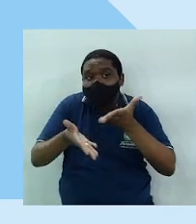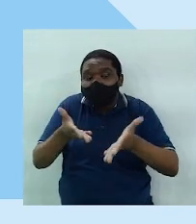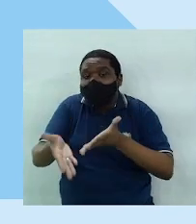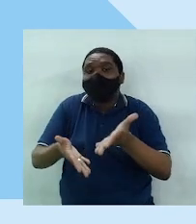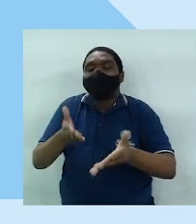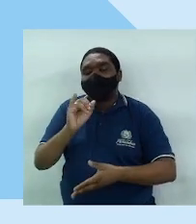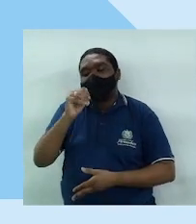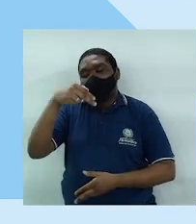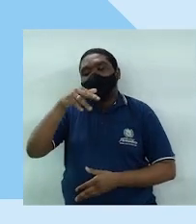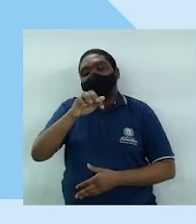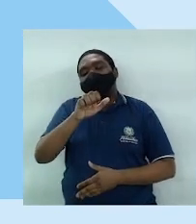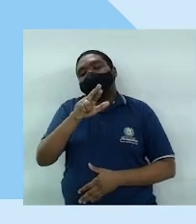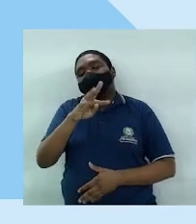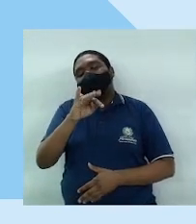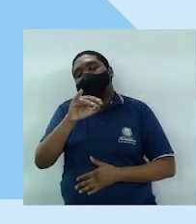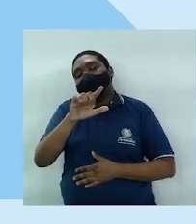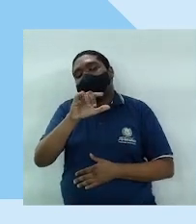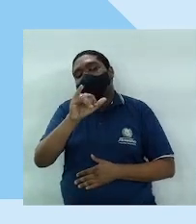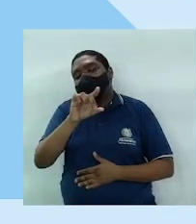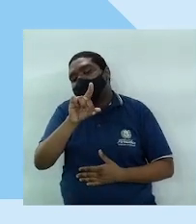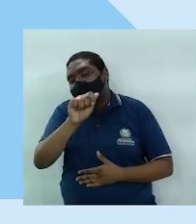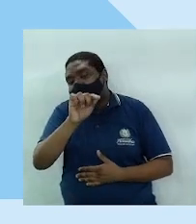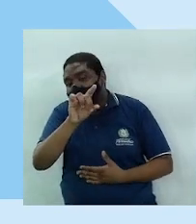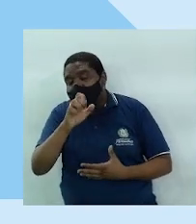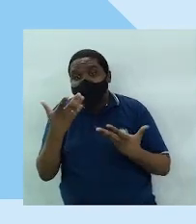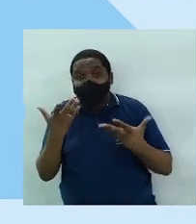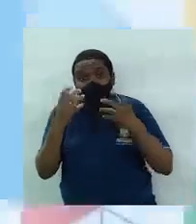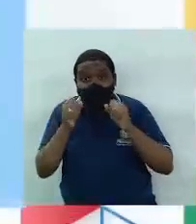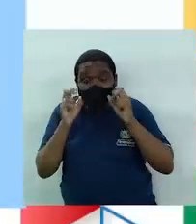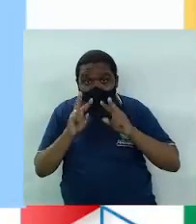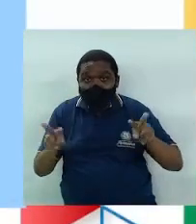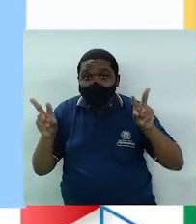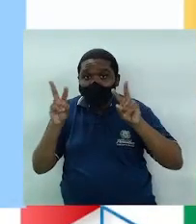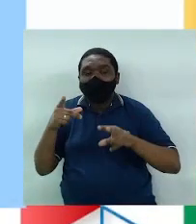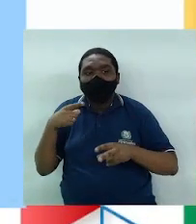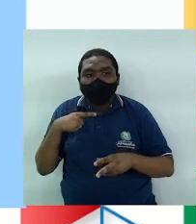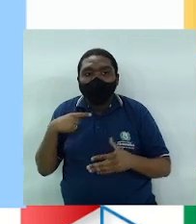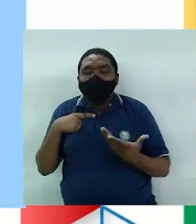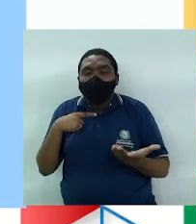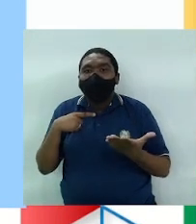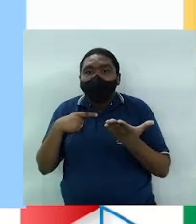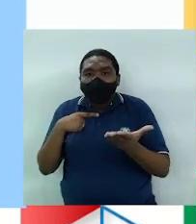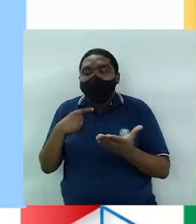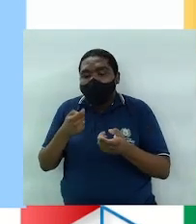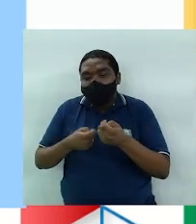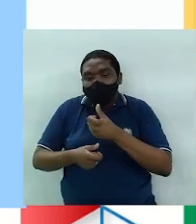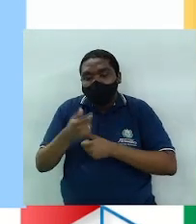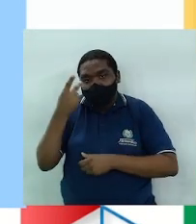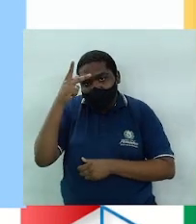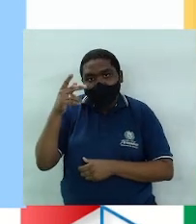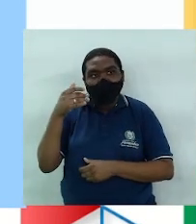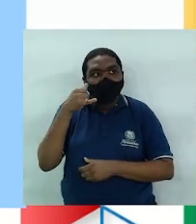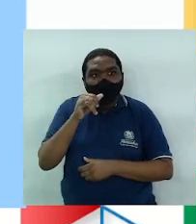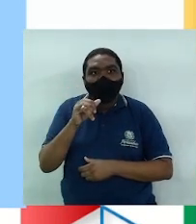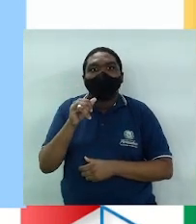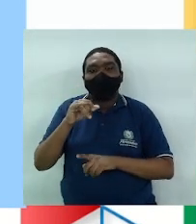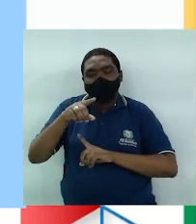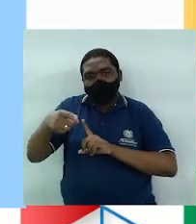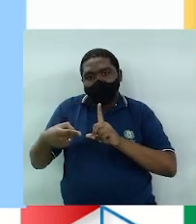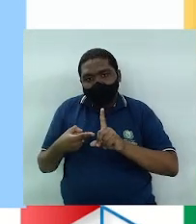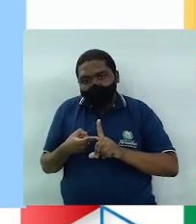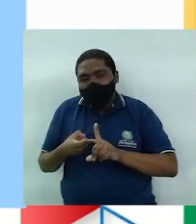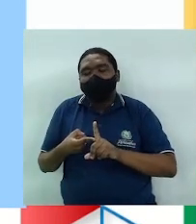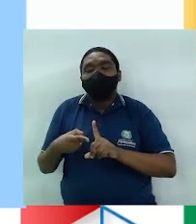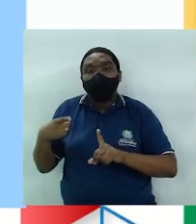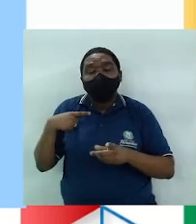infertilidade. Vamos observar na tela. Tem pouca eficiência para a prevenção da gravidez. Existe